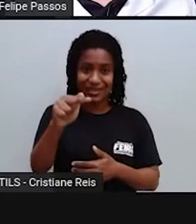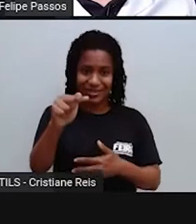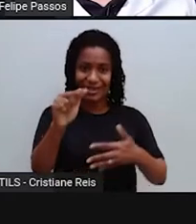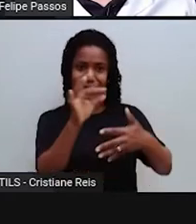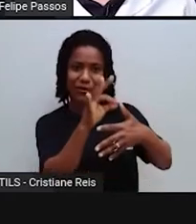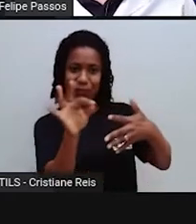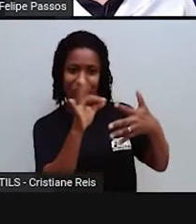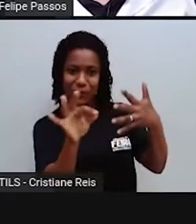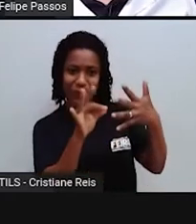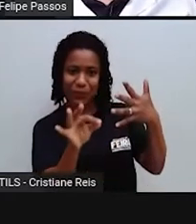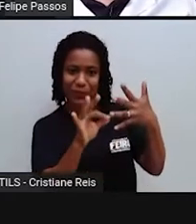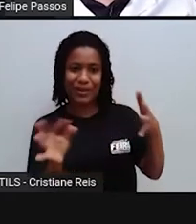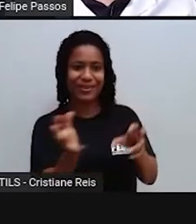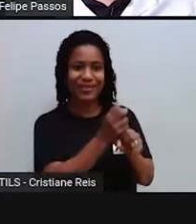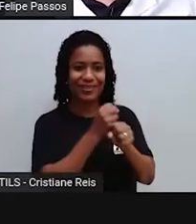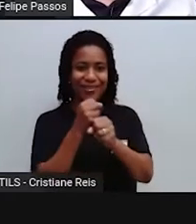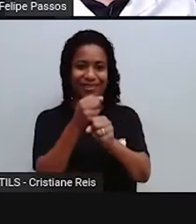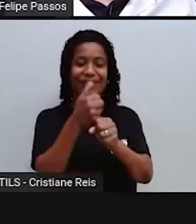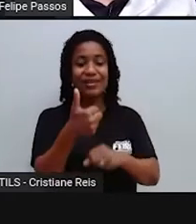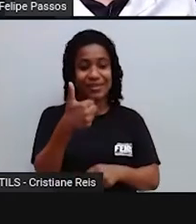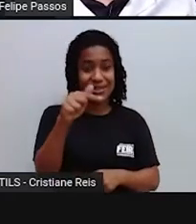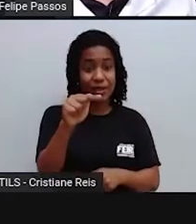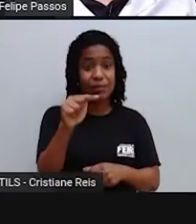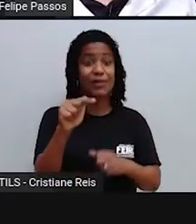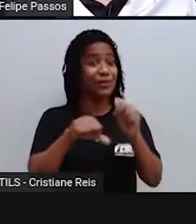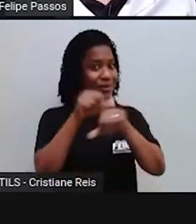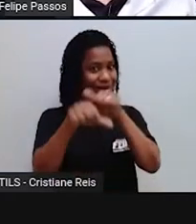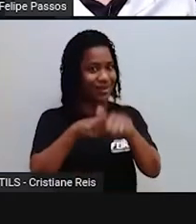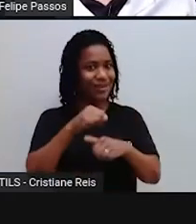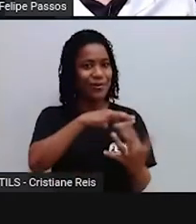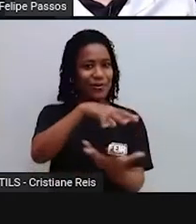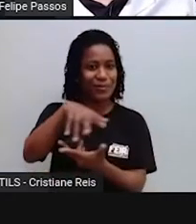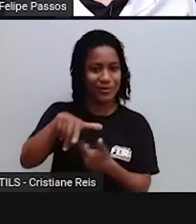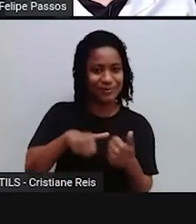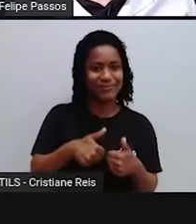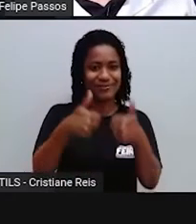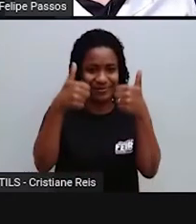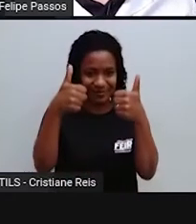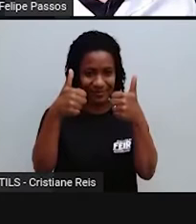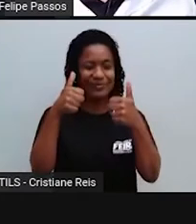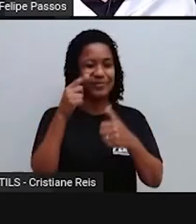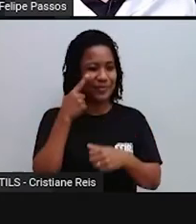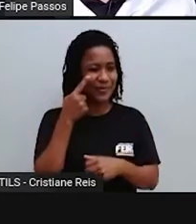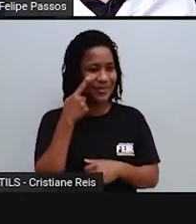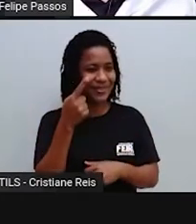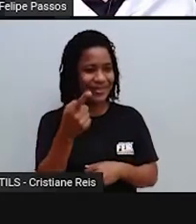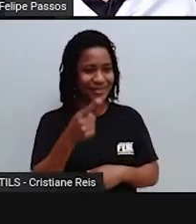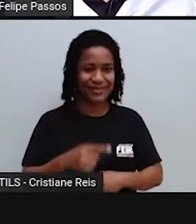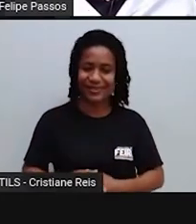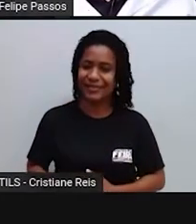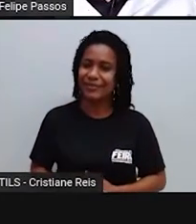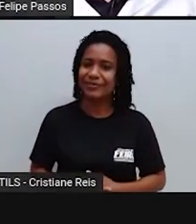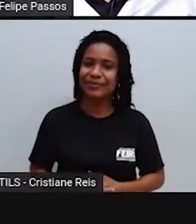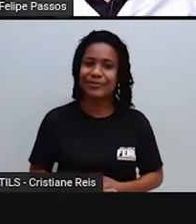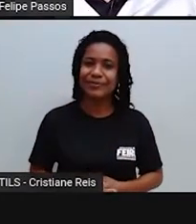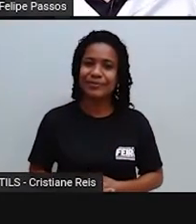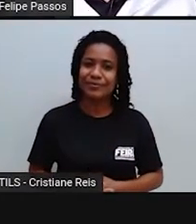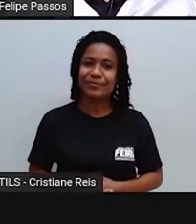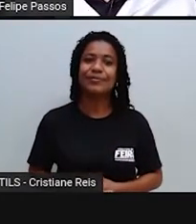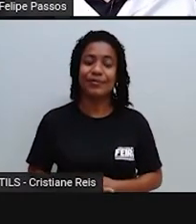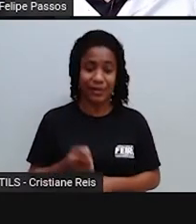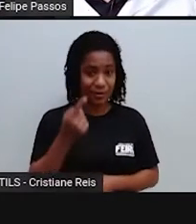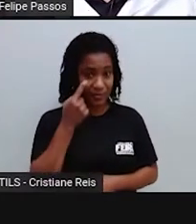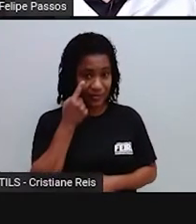consideram essenciais para um mundo melhor no futuro? Bora lá! Então olha só, eu coloquei aqui algumas